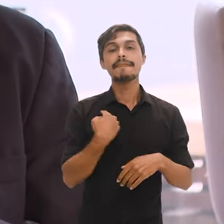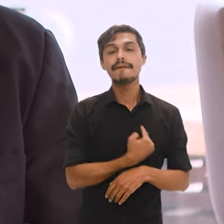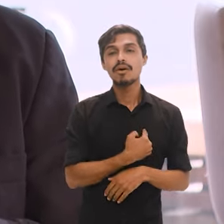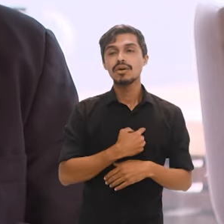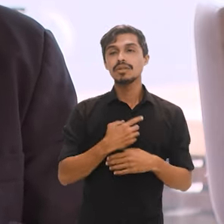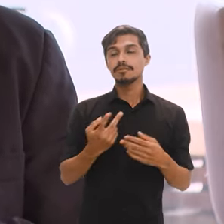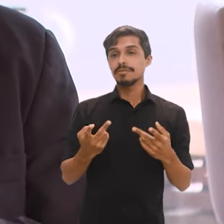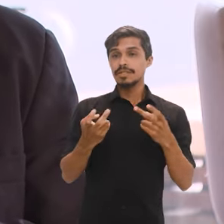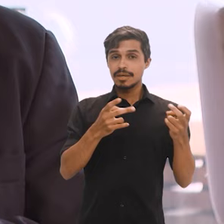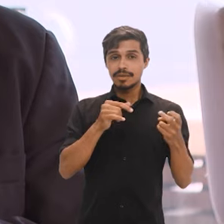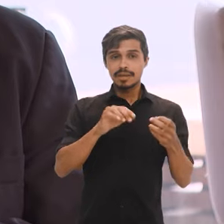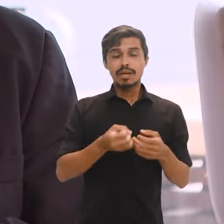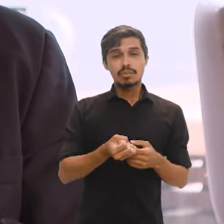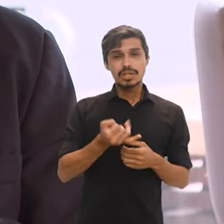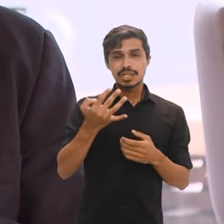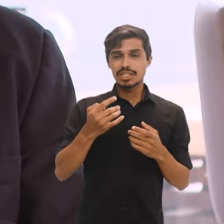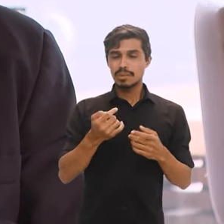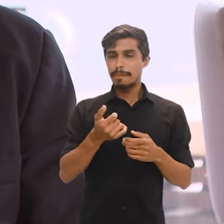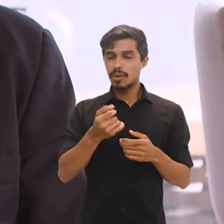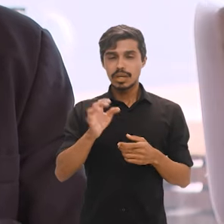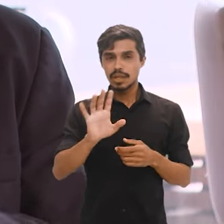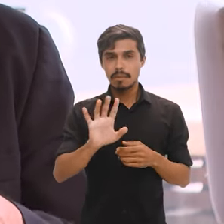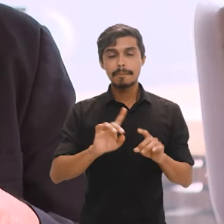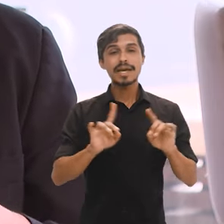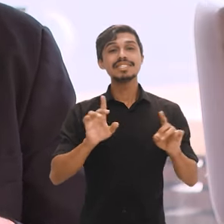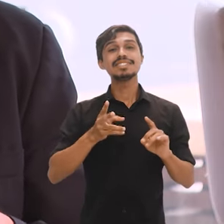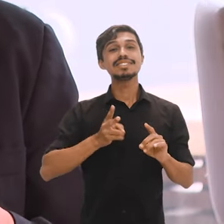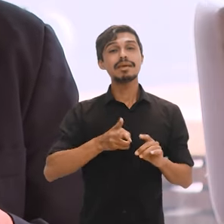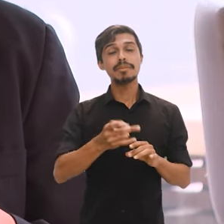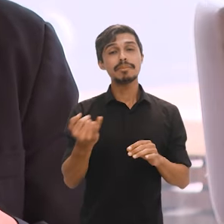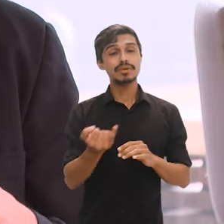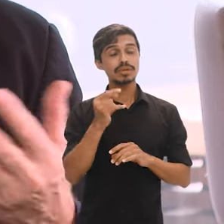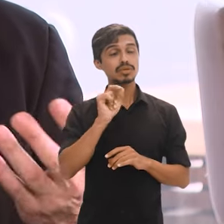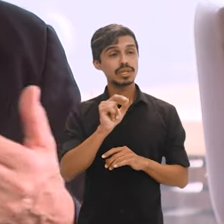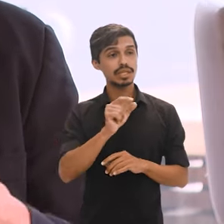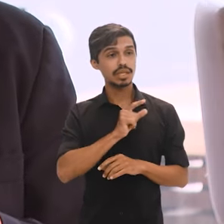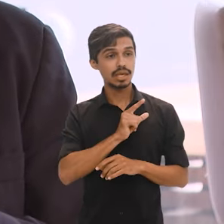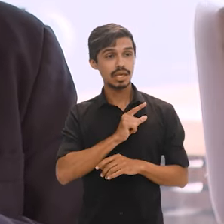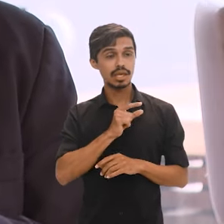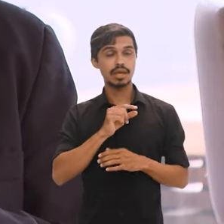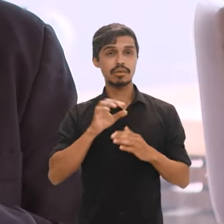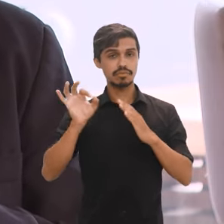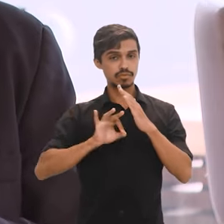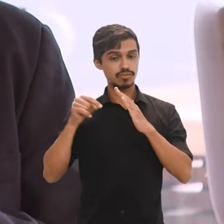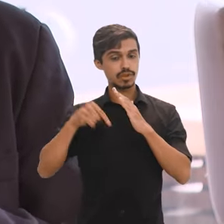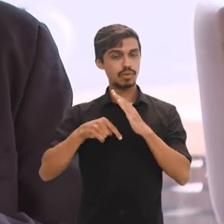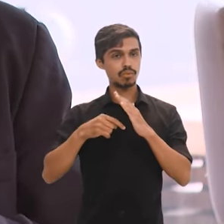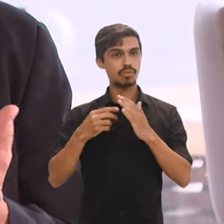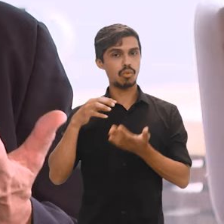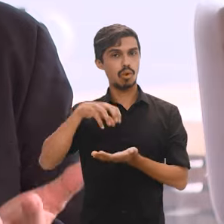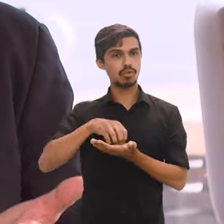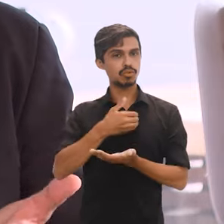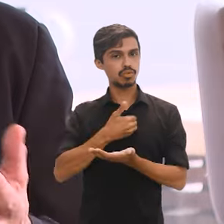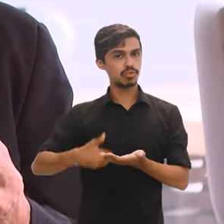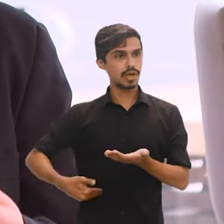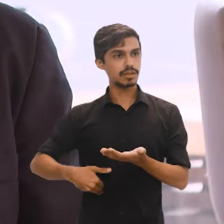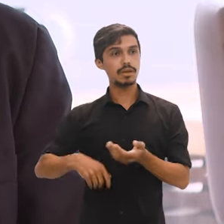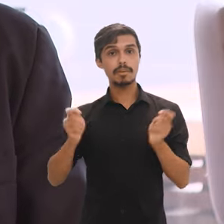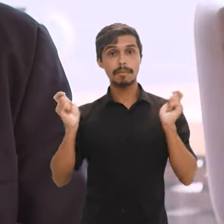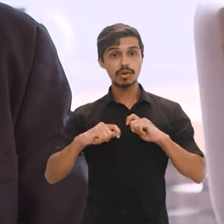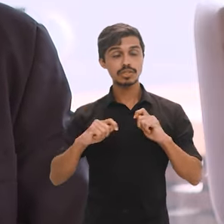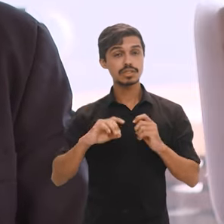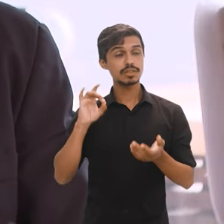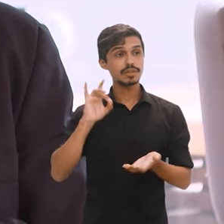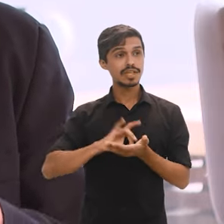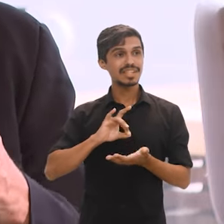desigualdade que não é pequena, é sempre importante ter alguém, no caso do IBGE, um agente público que possa, de